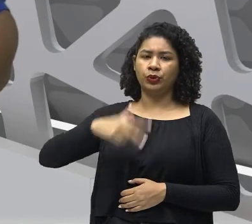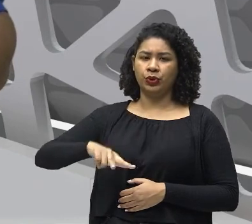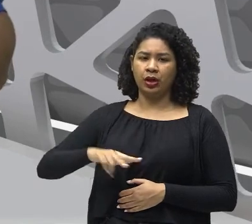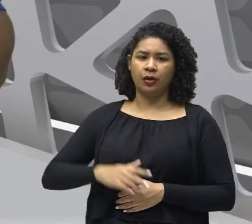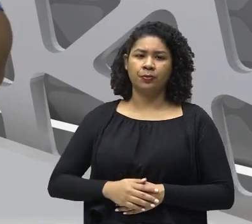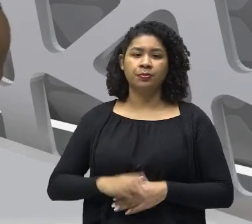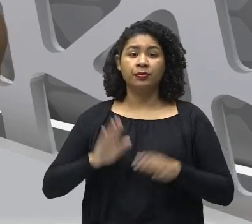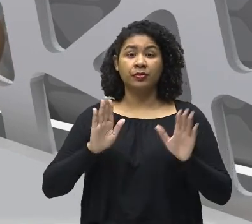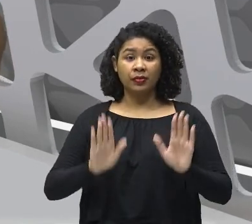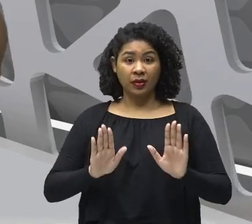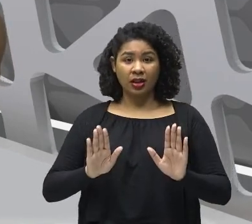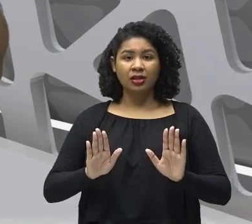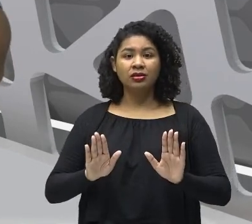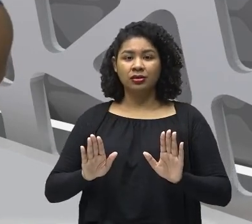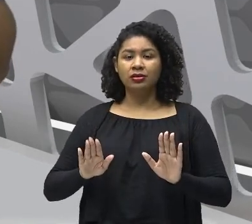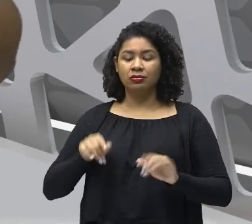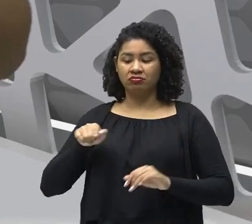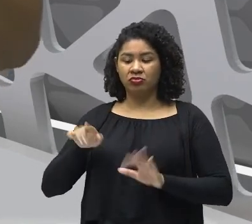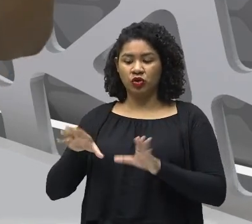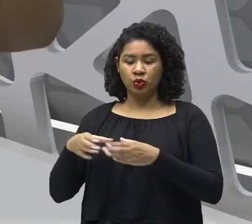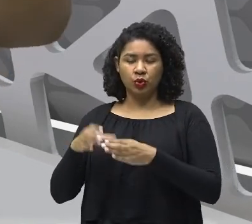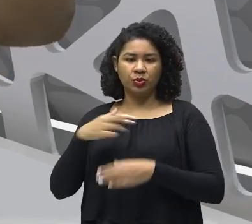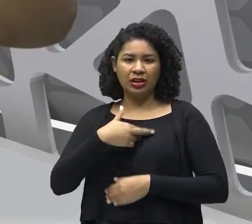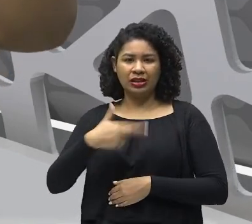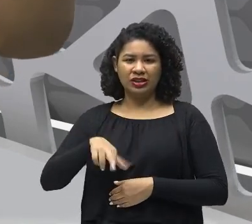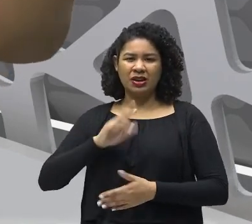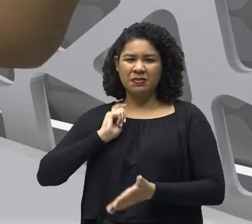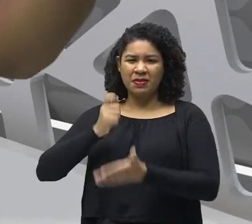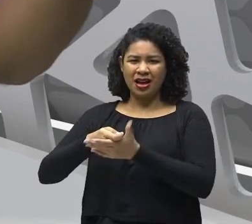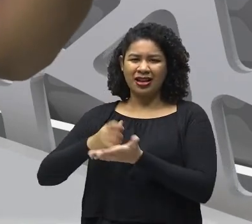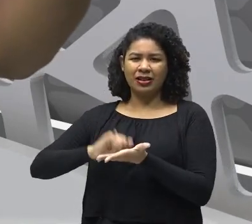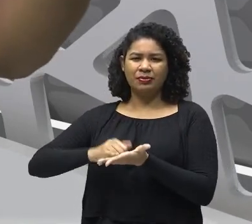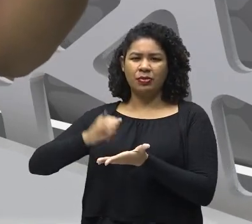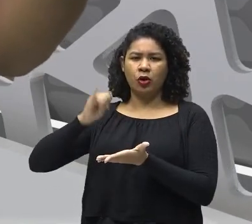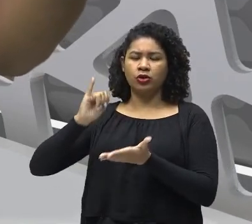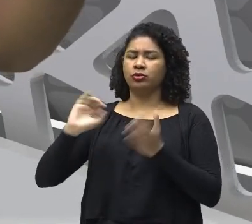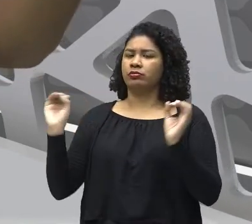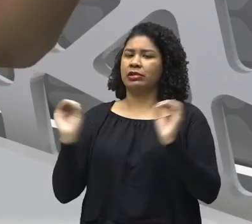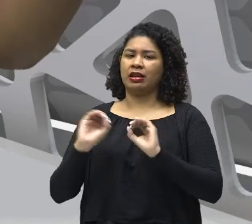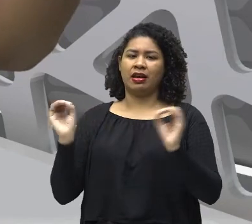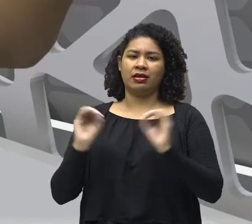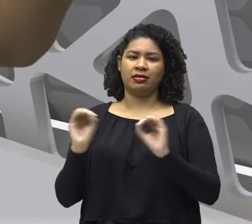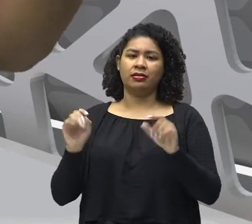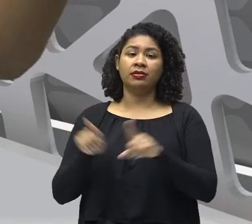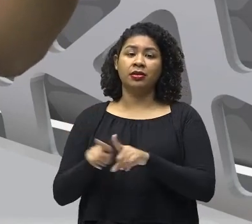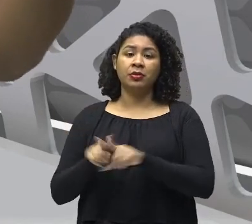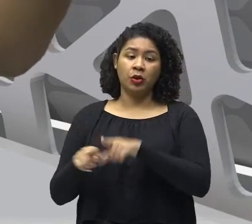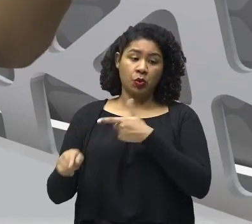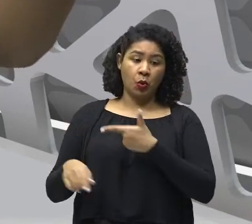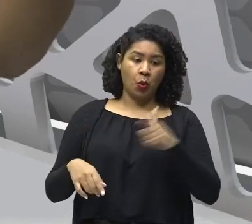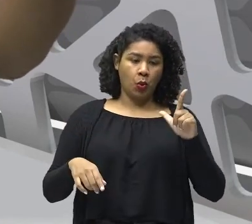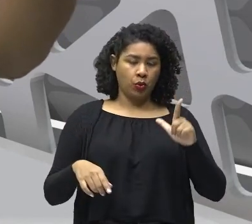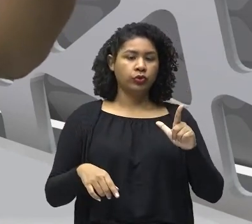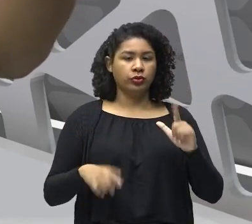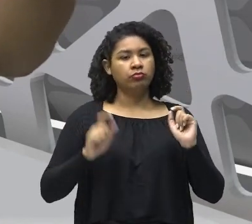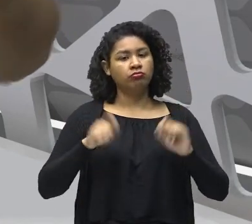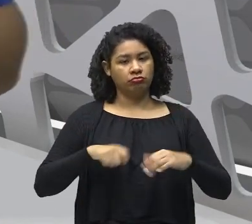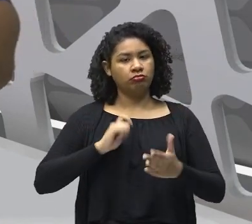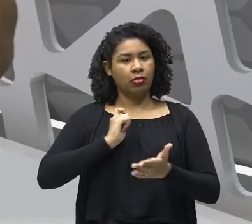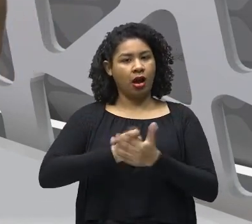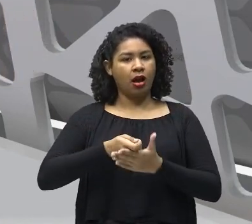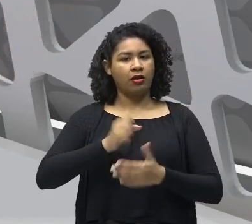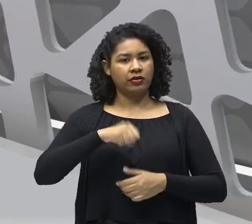pagavam Impostos à coroa Enquanto As pessoas Que não eram Ligadas à igreja Os outros colonos Tinham que pagar Um alto imposto